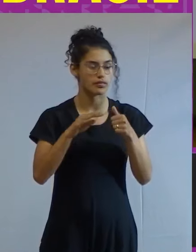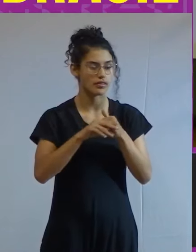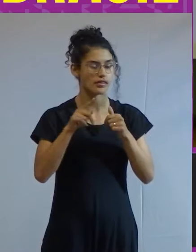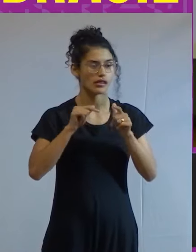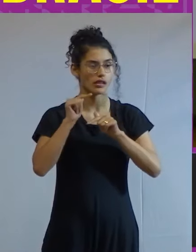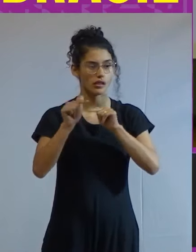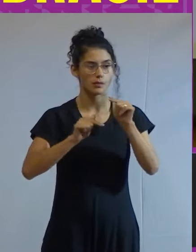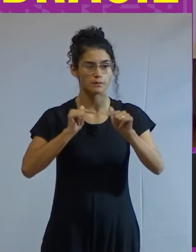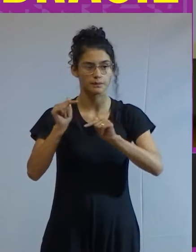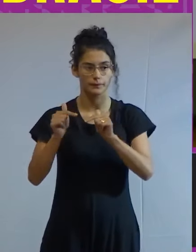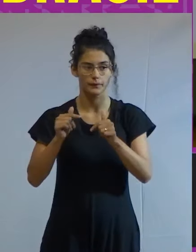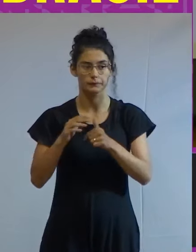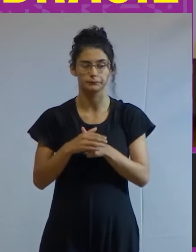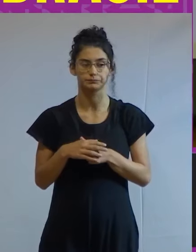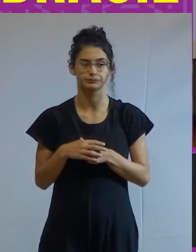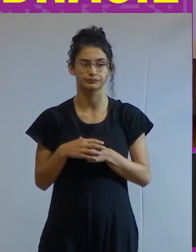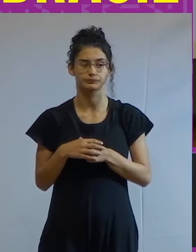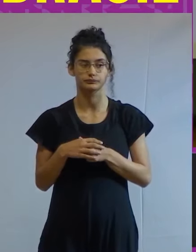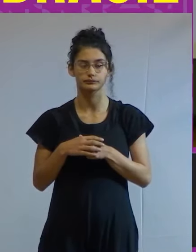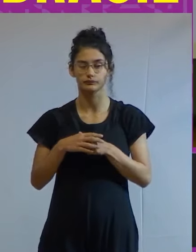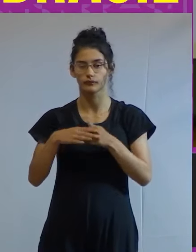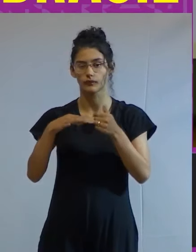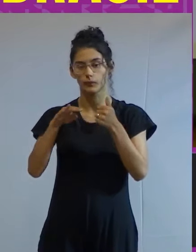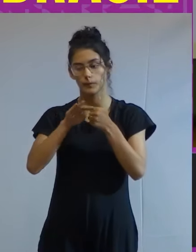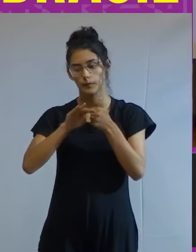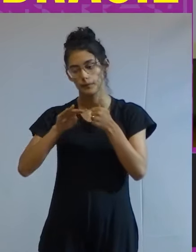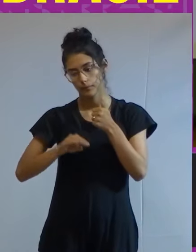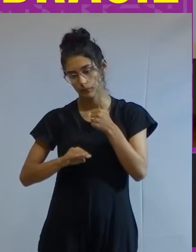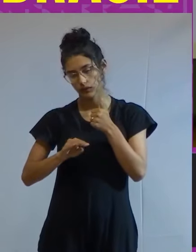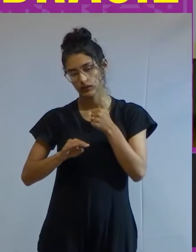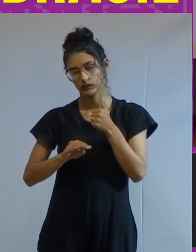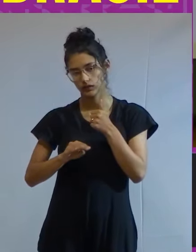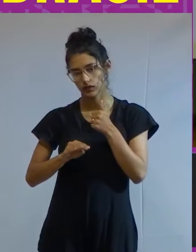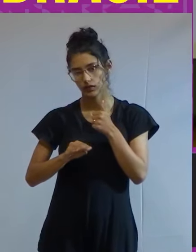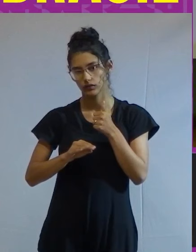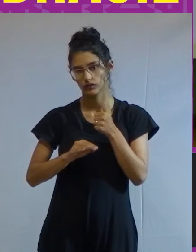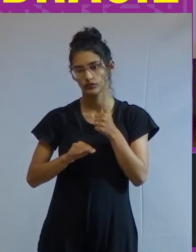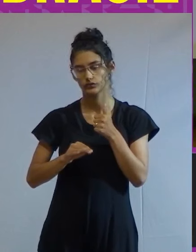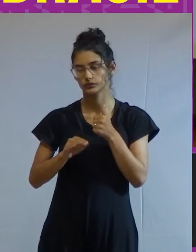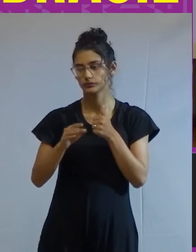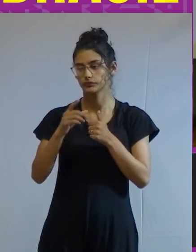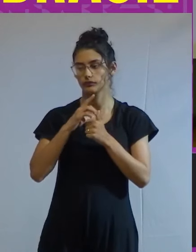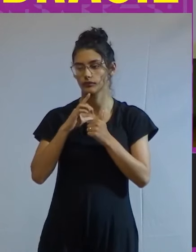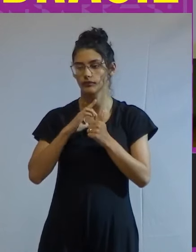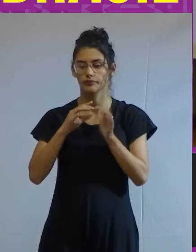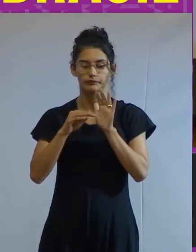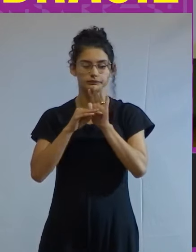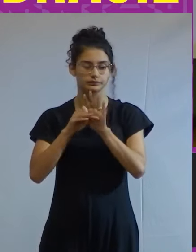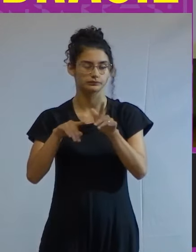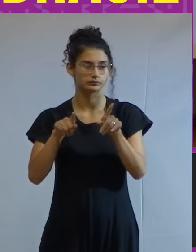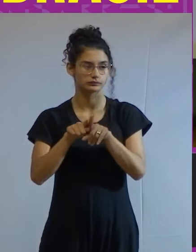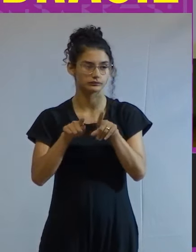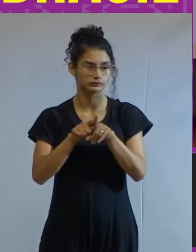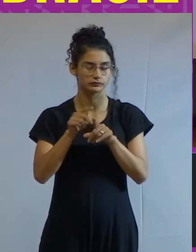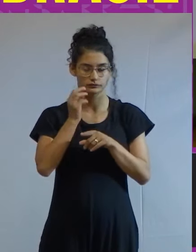trabalho metade desse rendimento corresponde